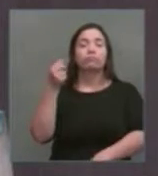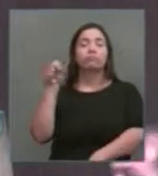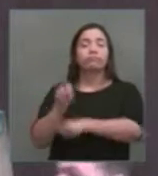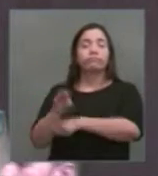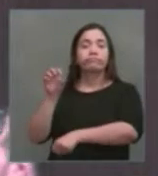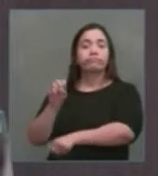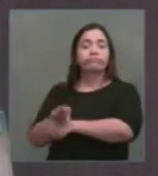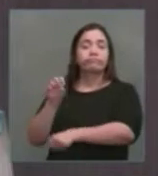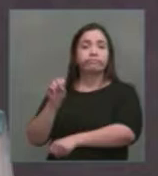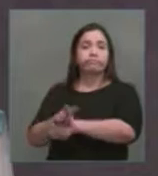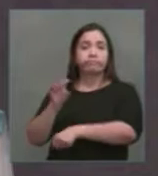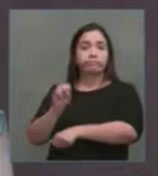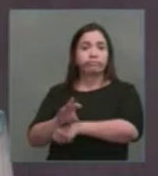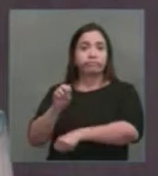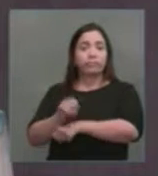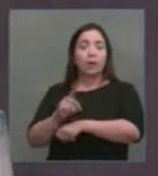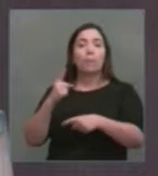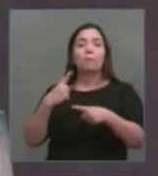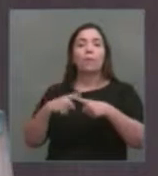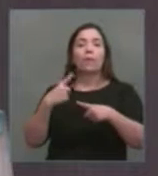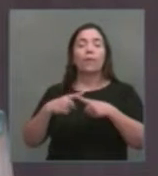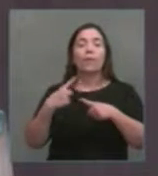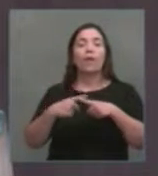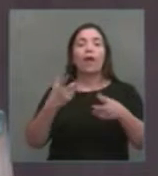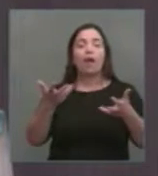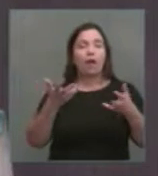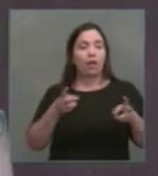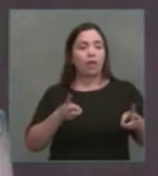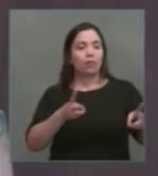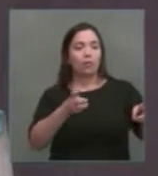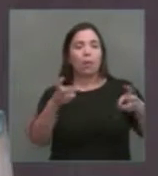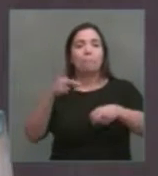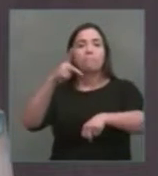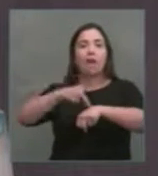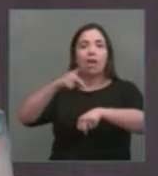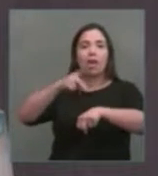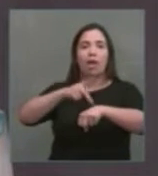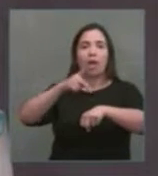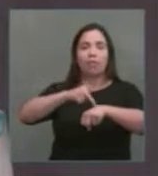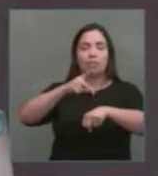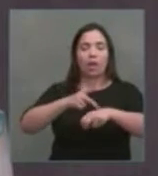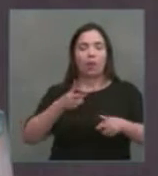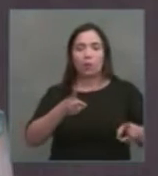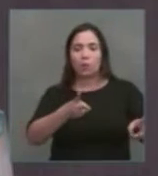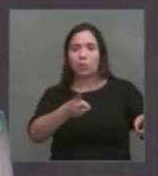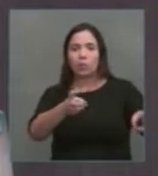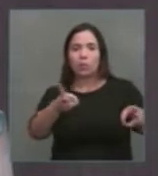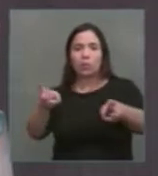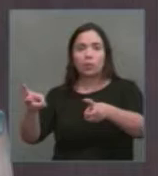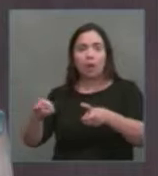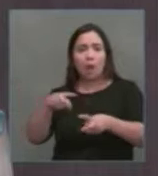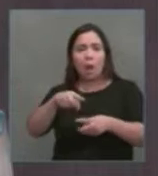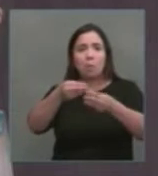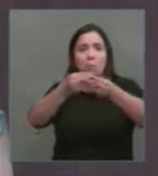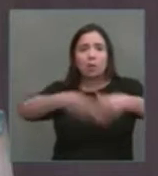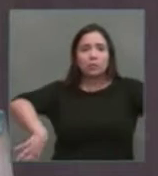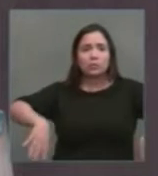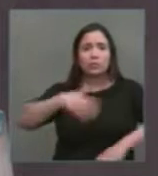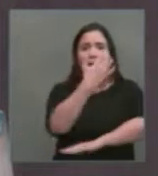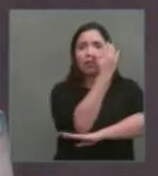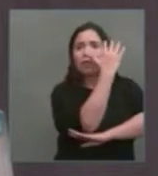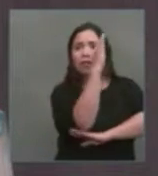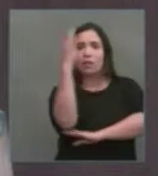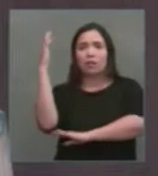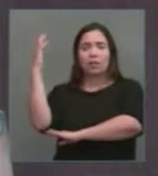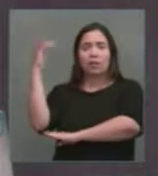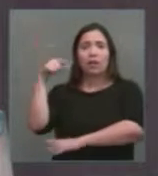Para o extrativismo mineral, destruindo o nosso patrimônio ambiental numa zona muito próxima